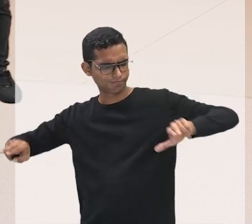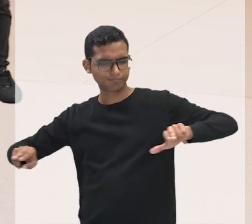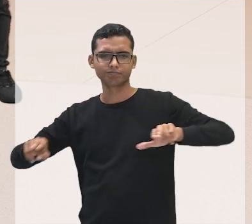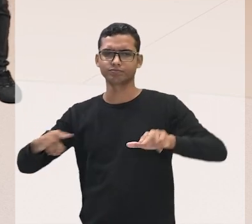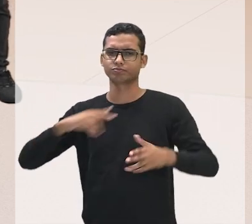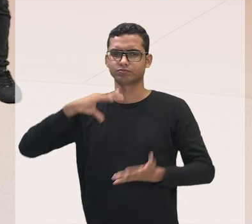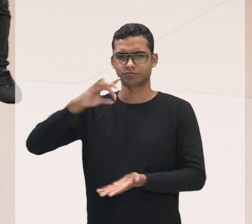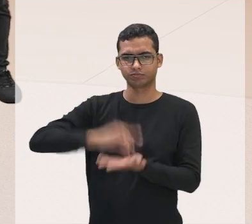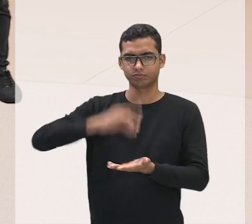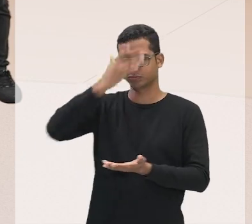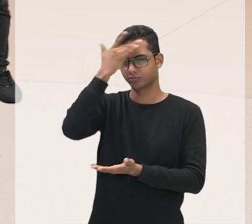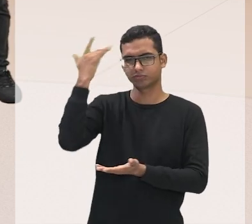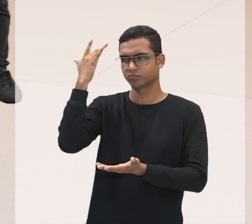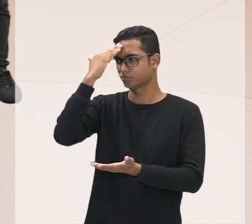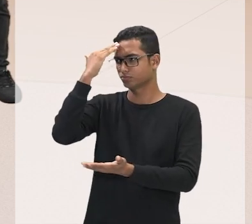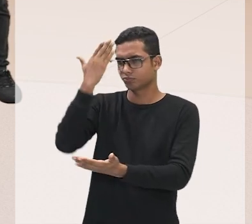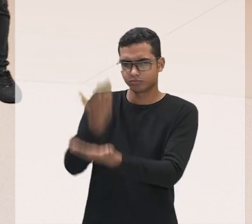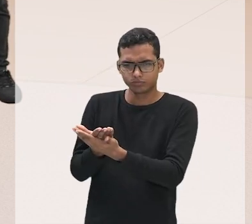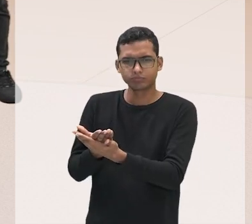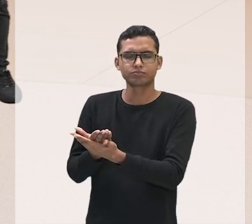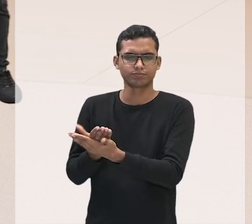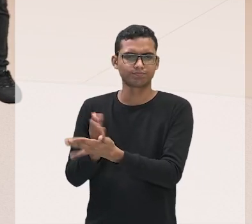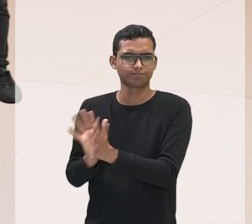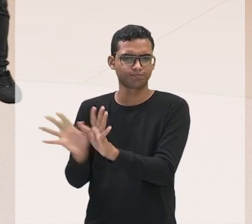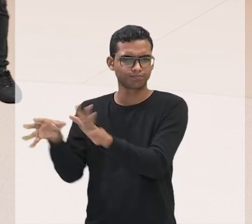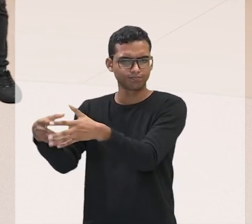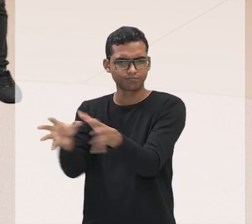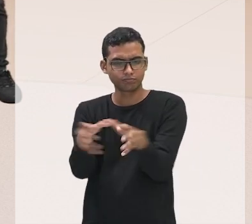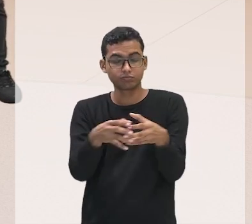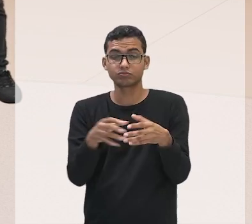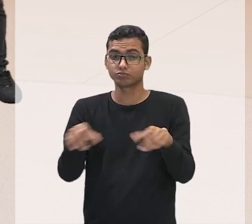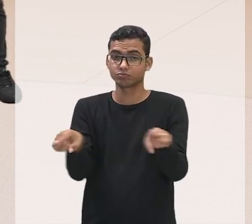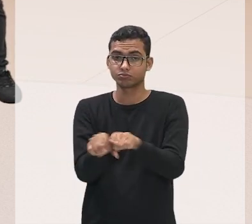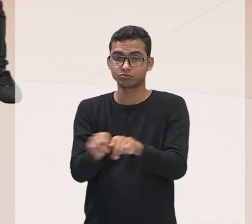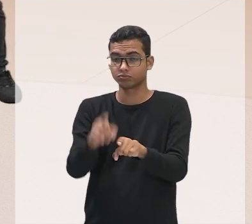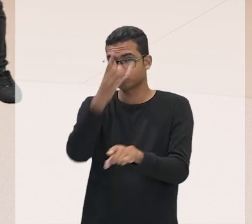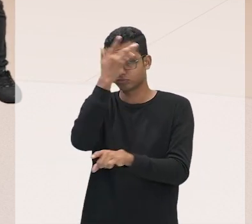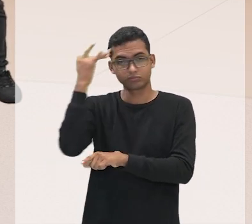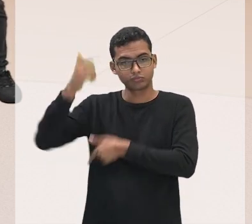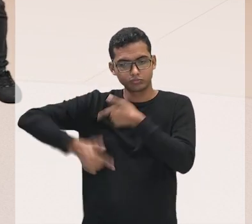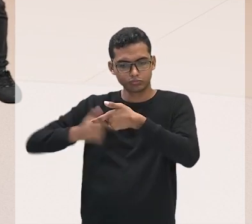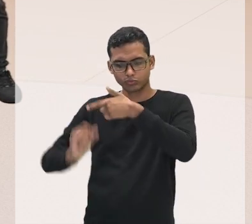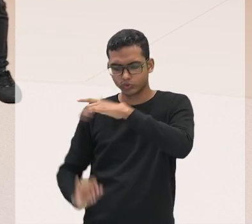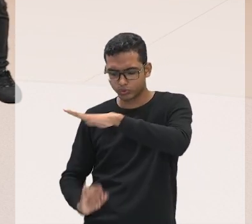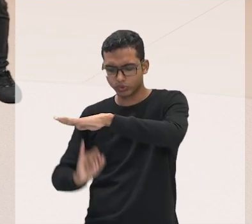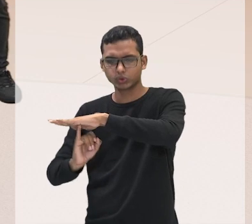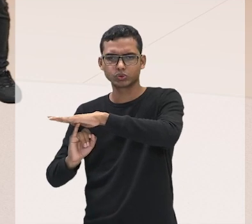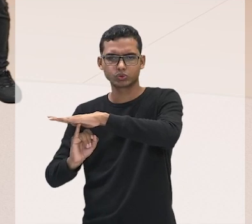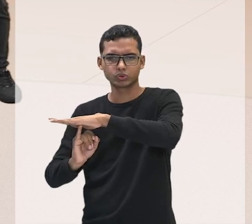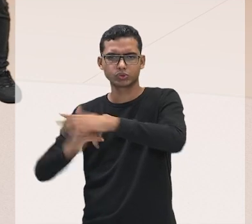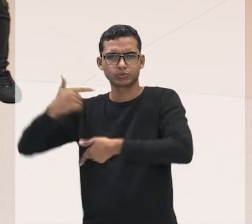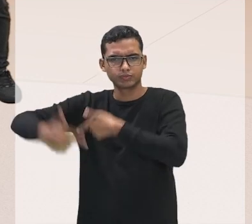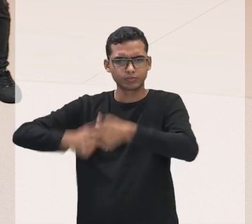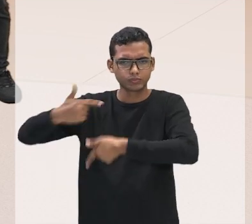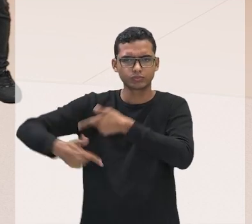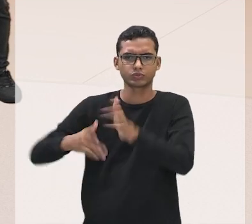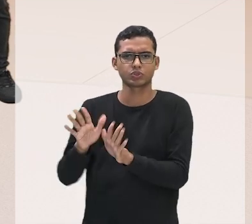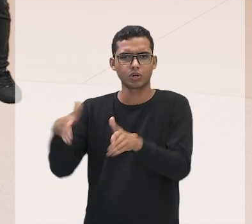acredita nesses grupos e pessoas que trabalham em instituições mesmo que fazem atividades ali